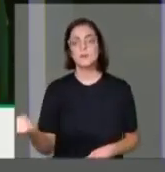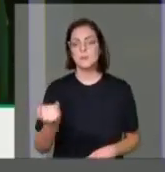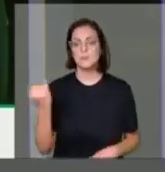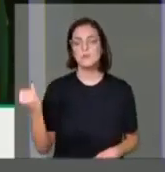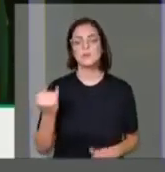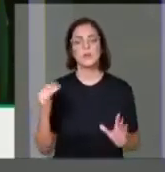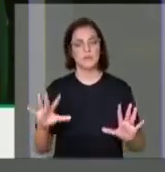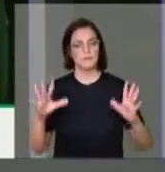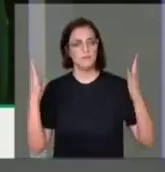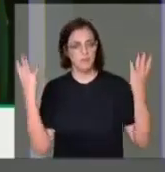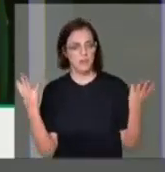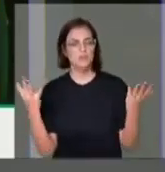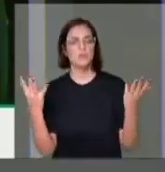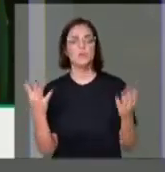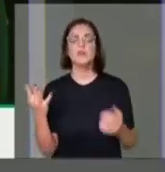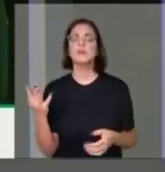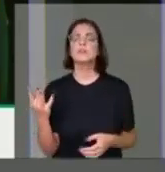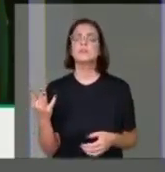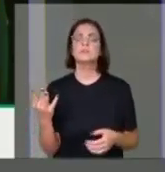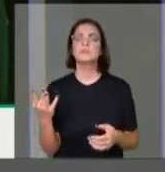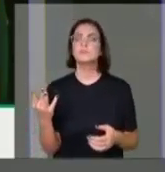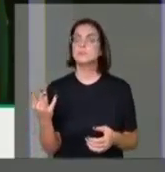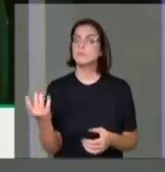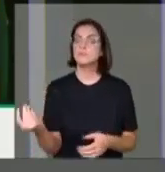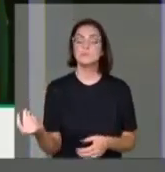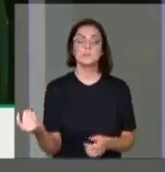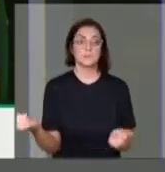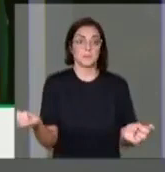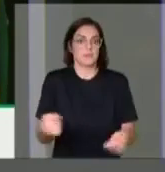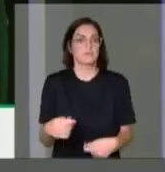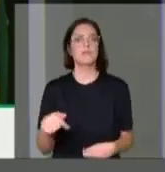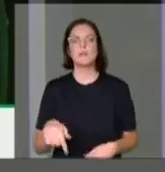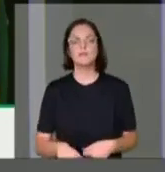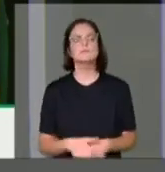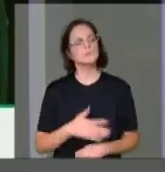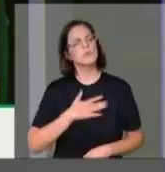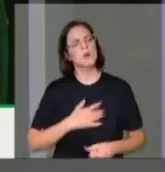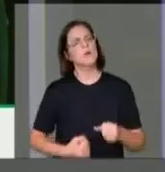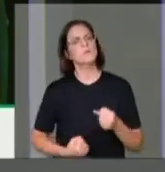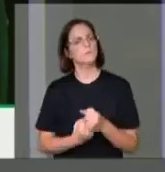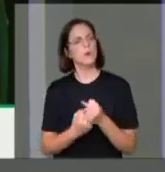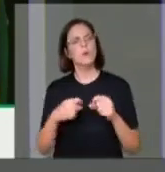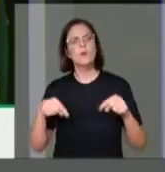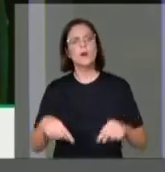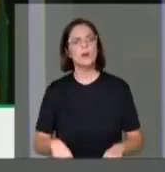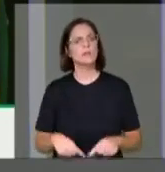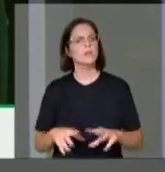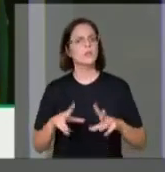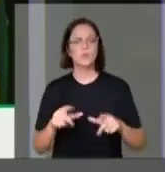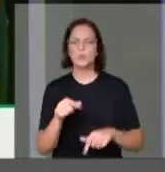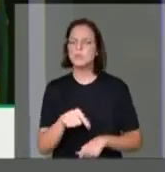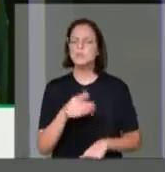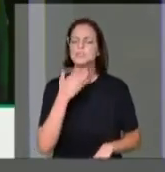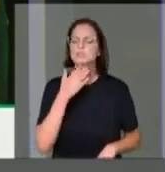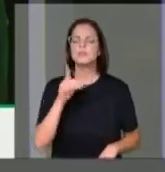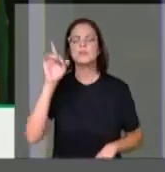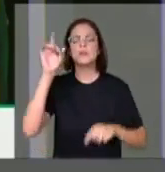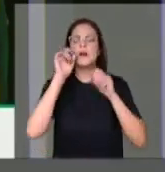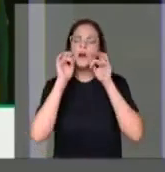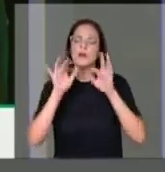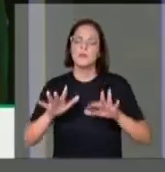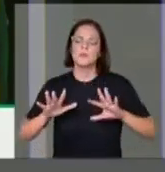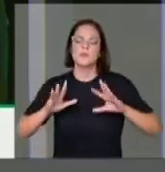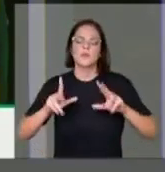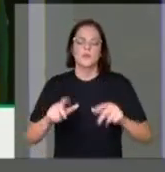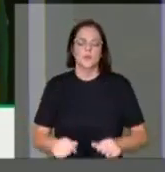desse evento, da amplitude desse evento e de meu apoiamento, a Vossa Excelência, em todas as demandas nesse nível. Que Deus abençoe